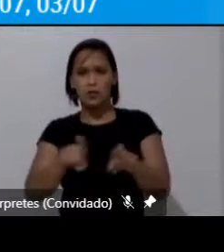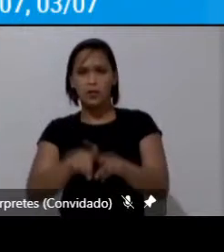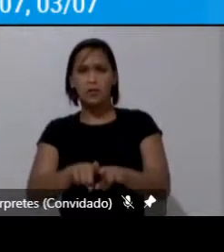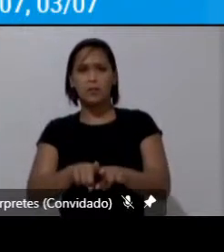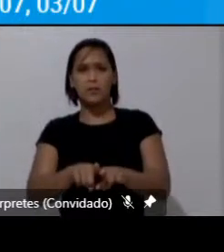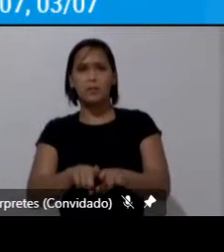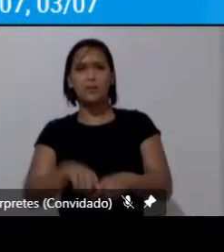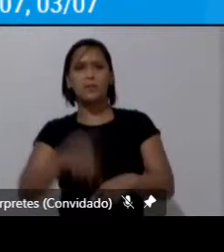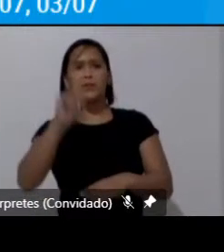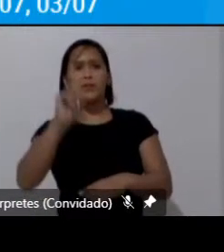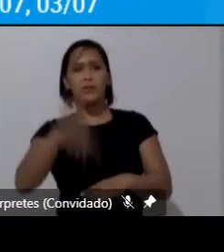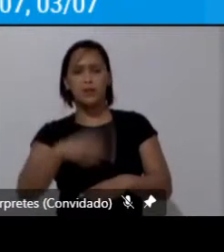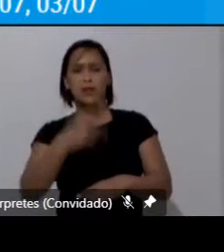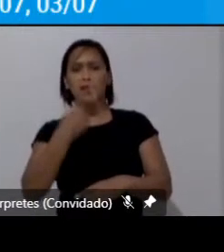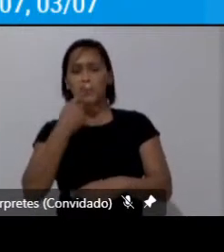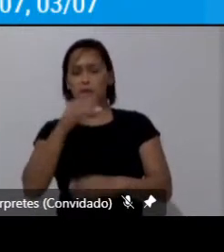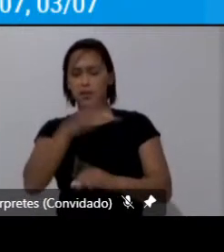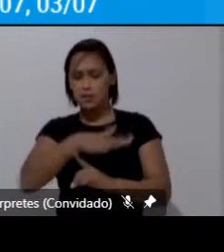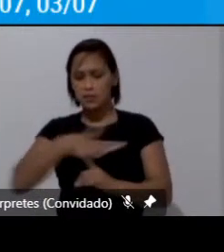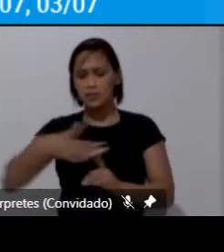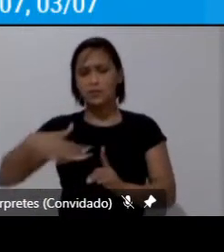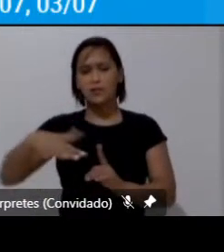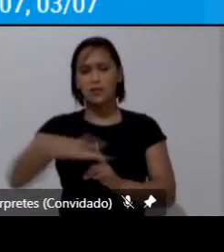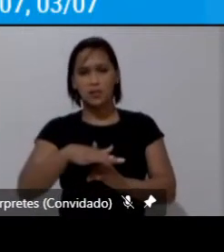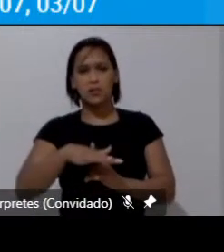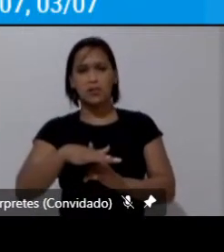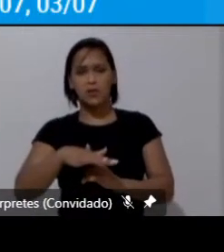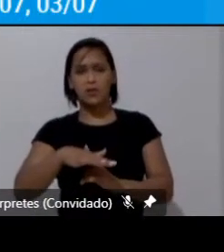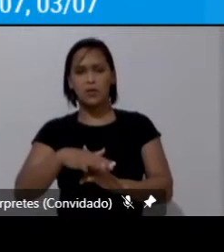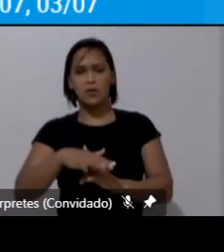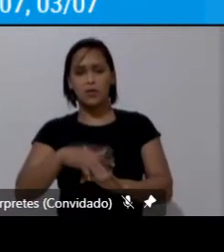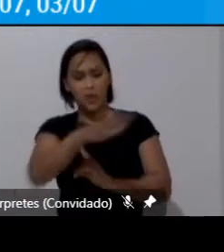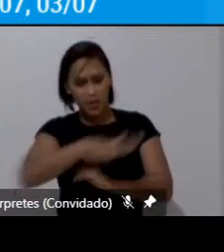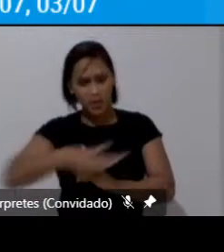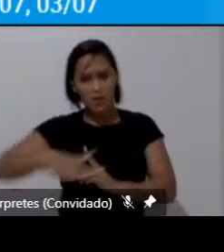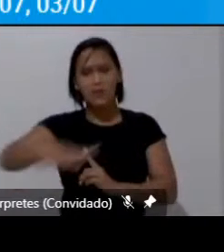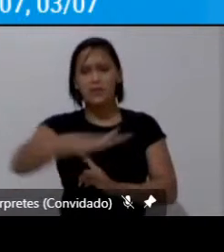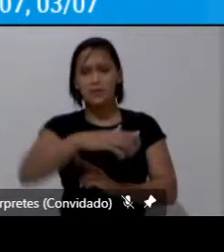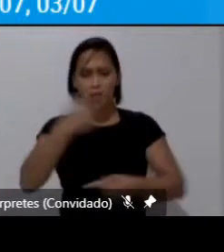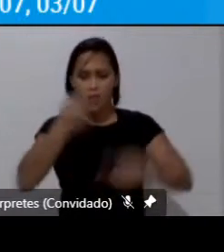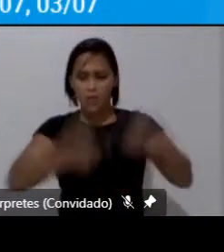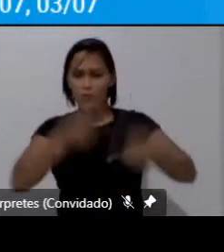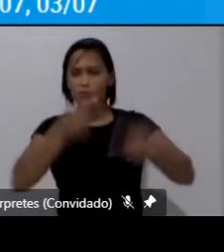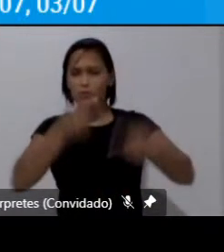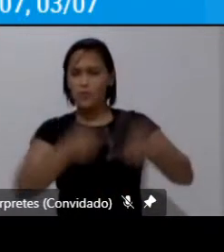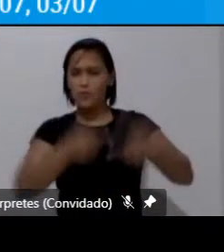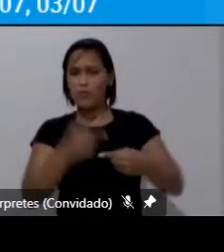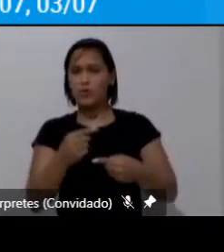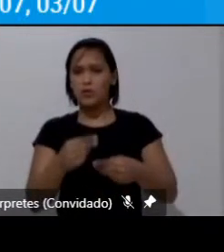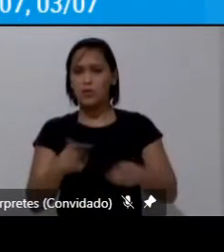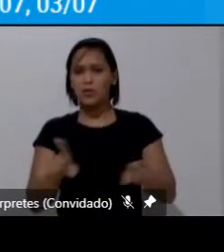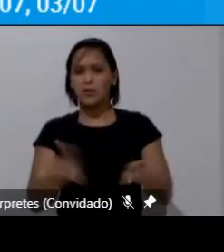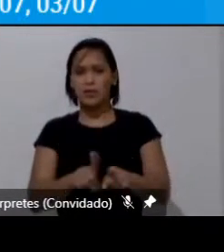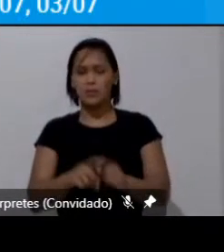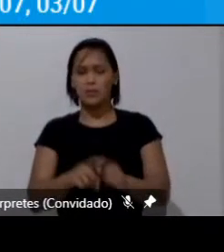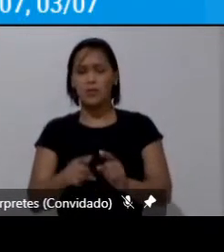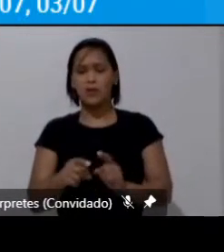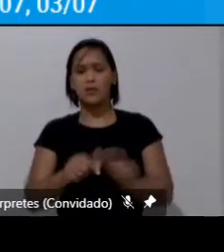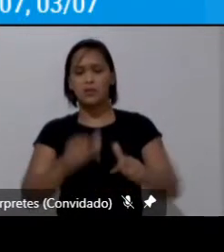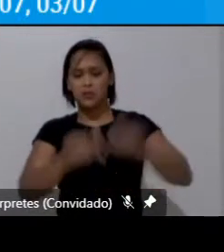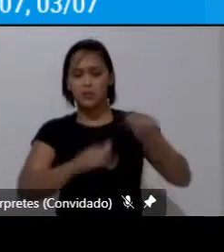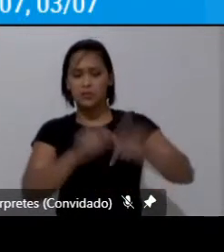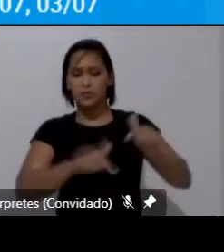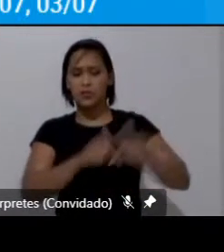é esse território da urbanidade esse território em disputa seja pelas nossas atividades